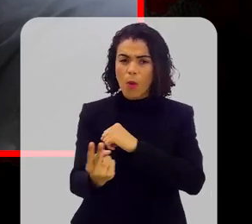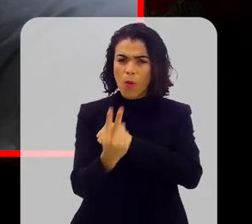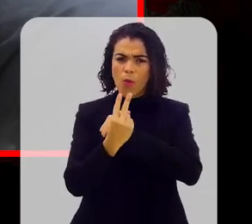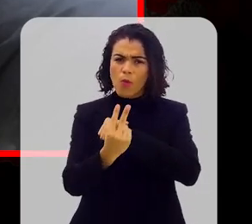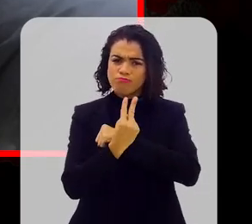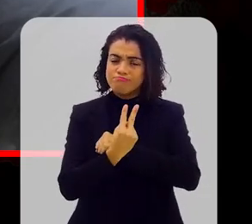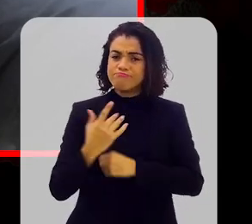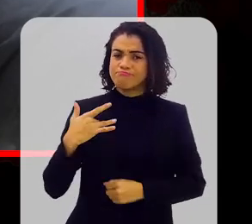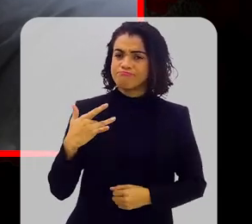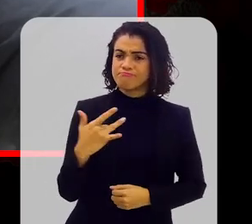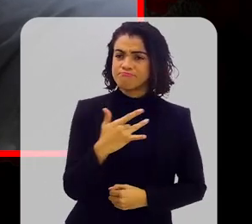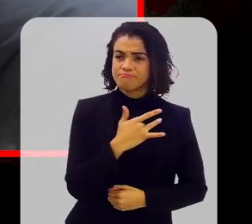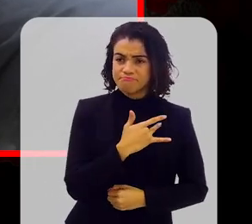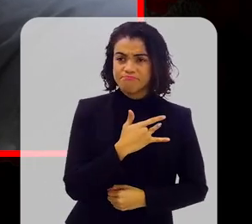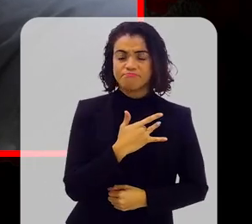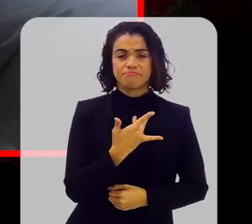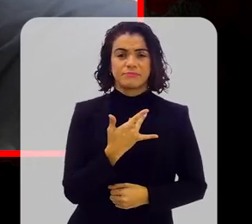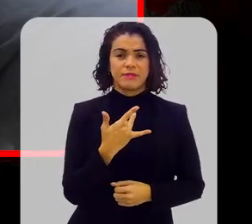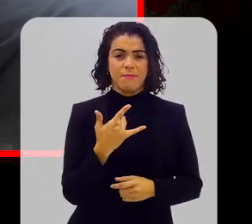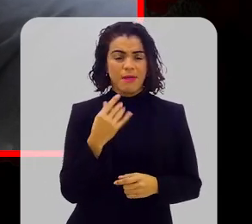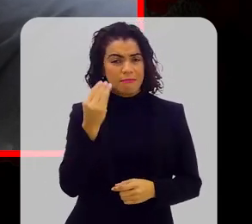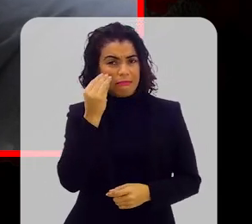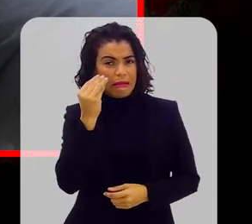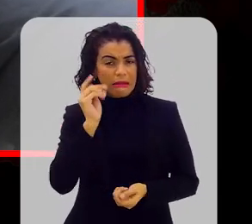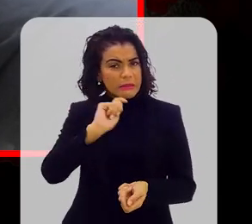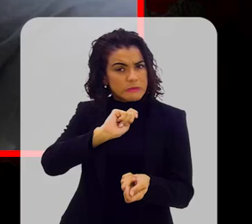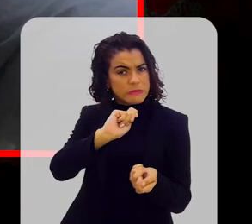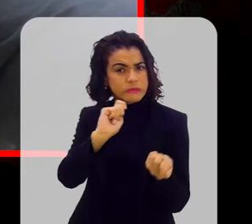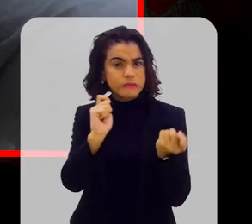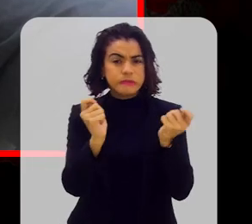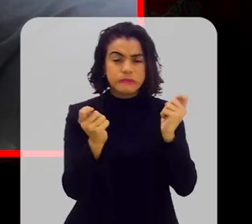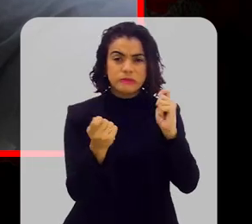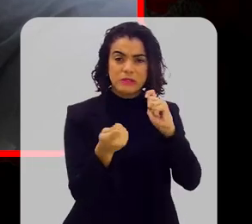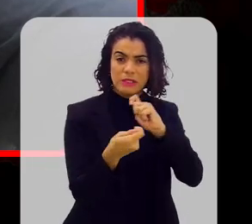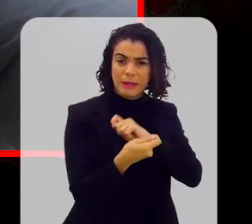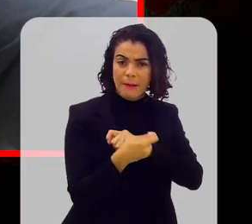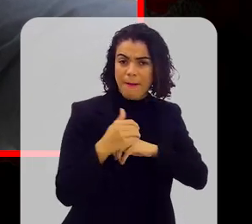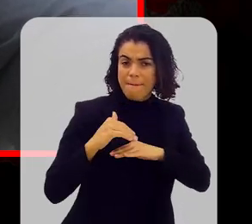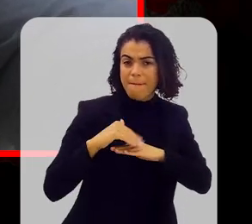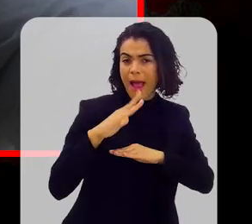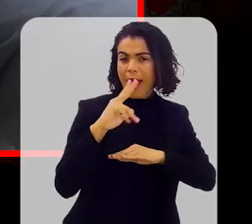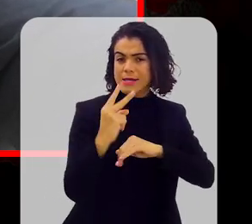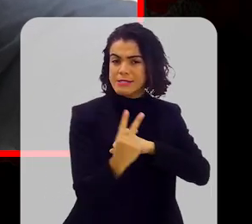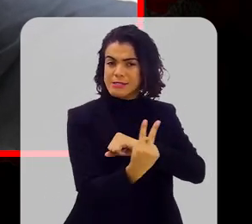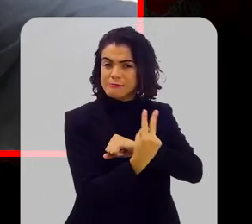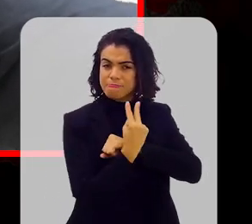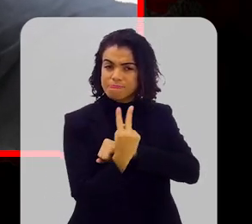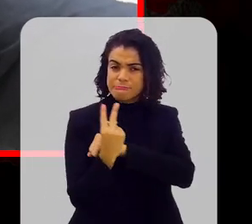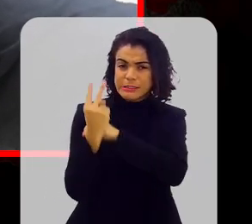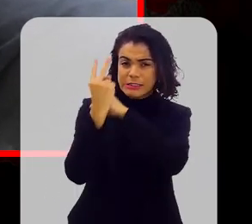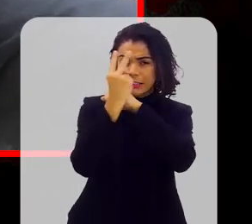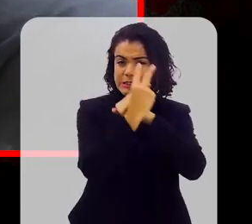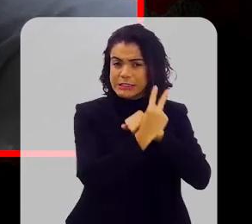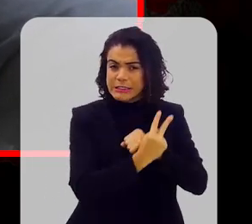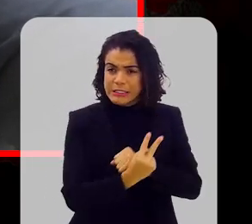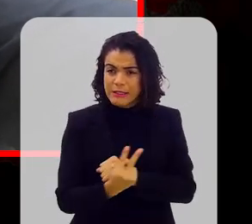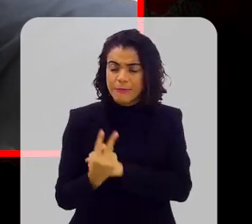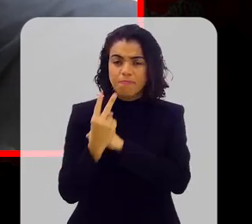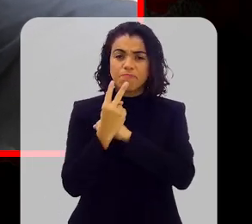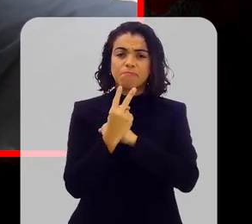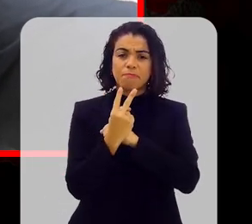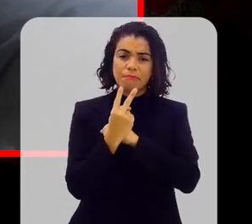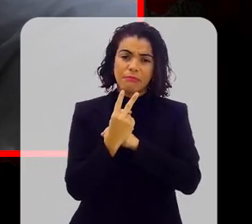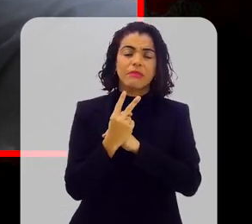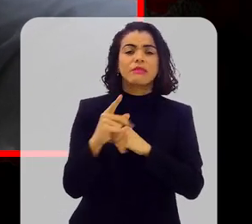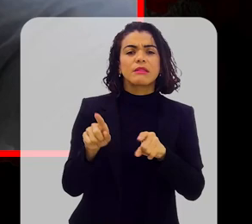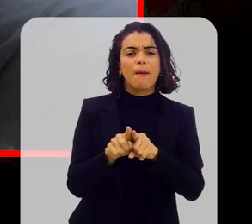procurando uma postura mais protetora, procurando sair do sedentarismo,